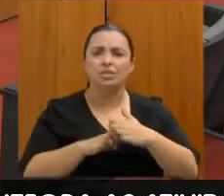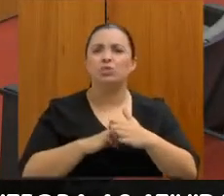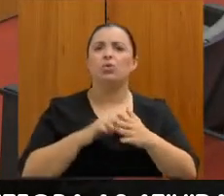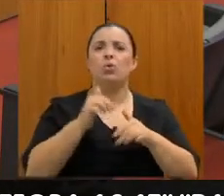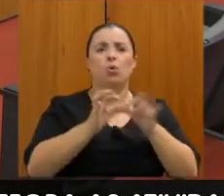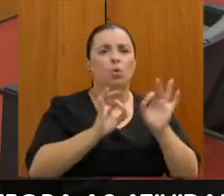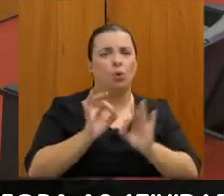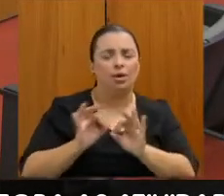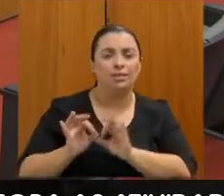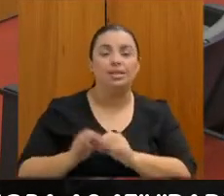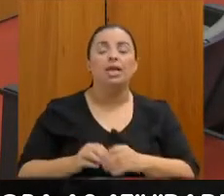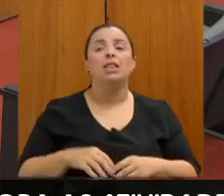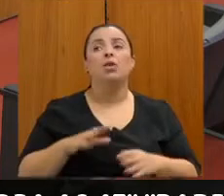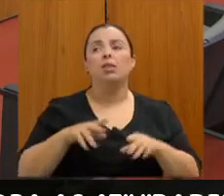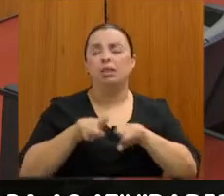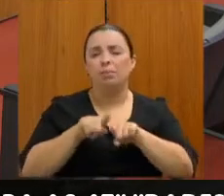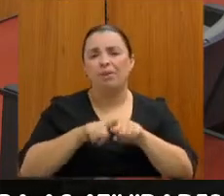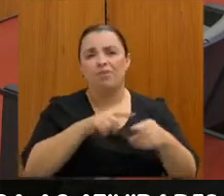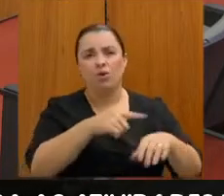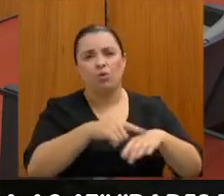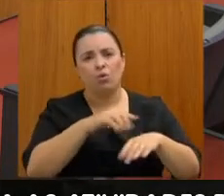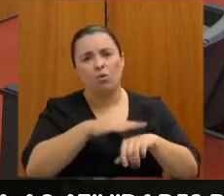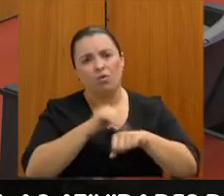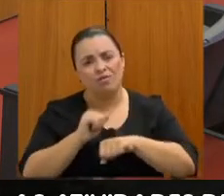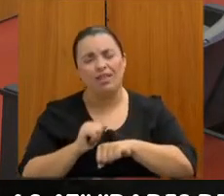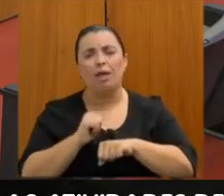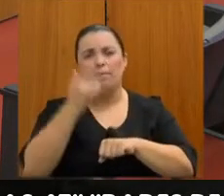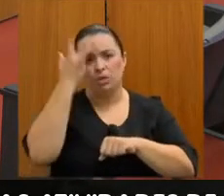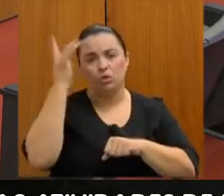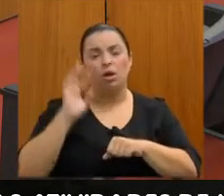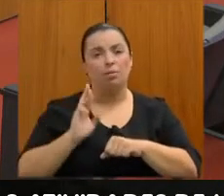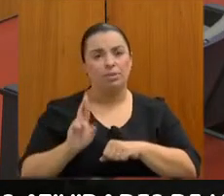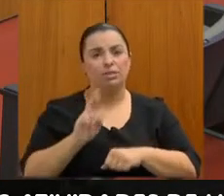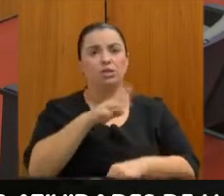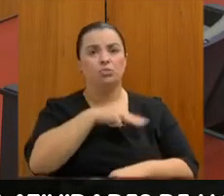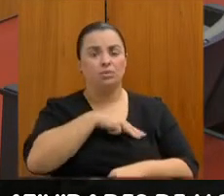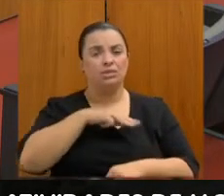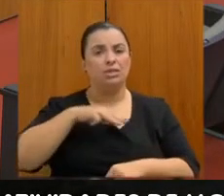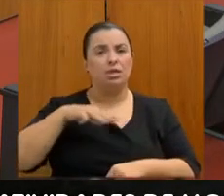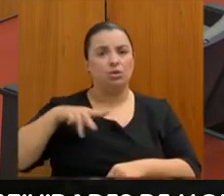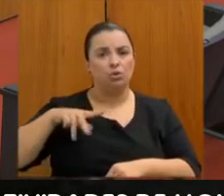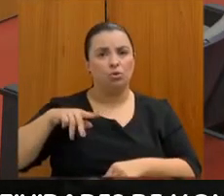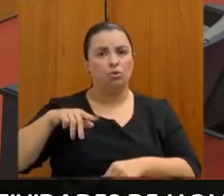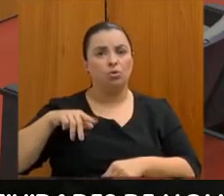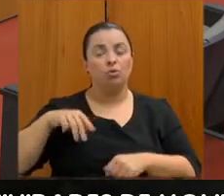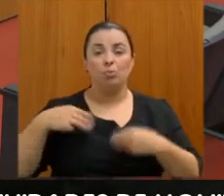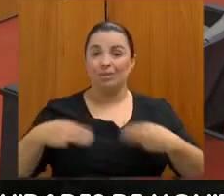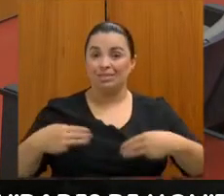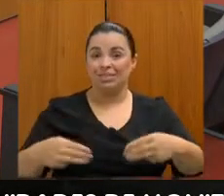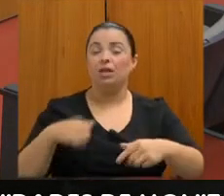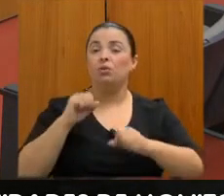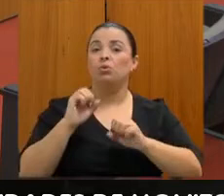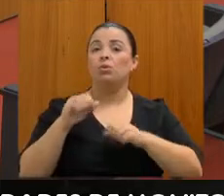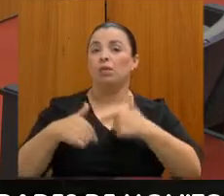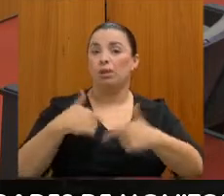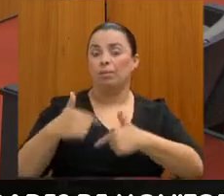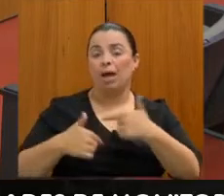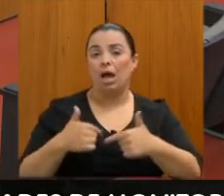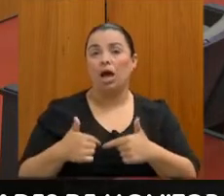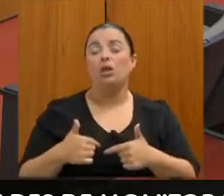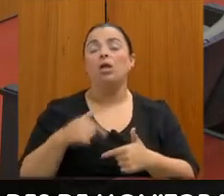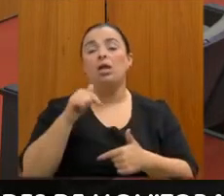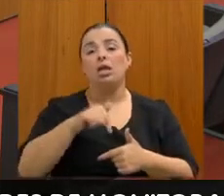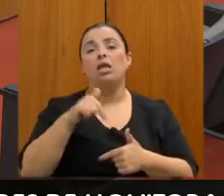trazendo aqui o Ministério do Trabalho, trazendo pessoas importantes que têm construído a política de profissionalização e de